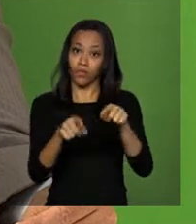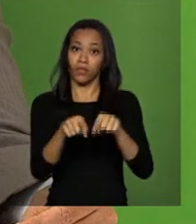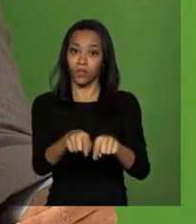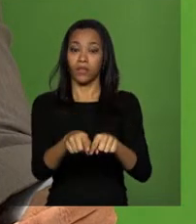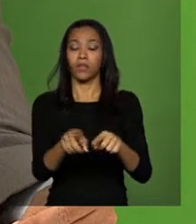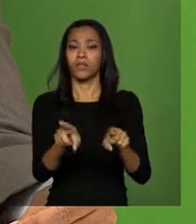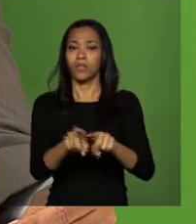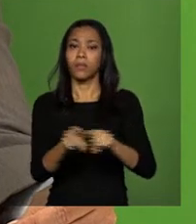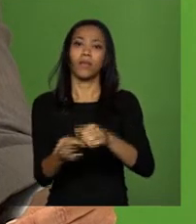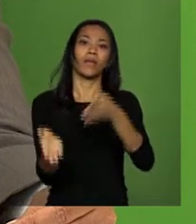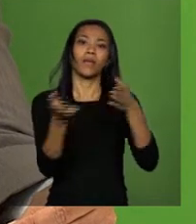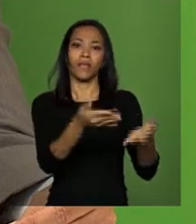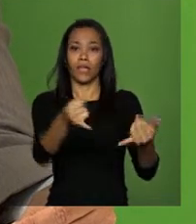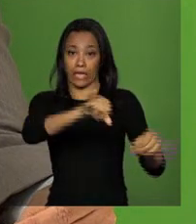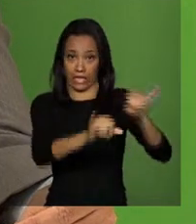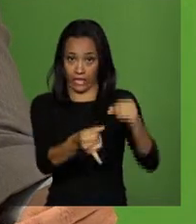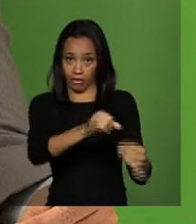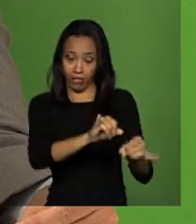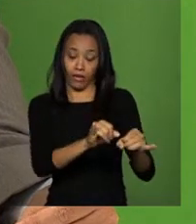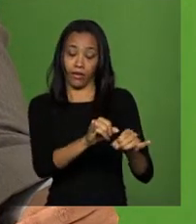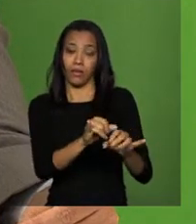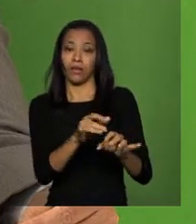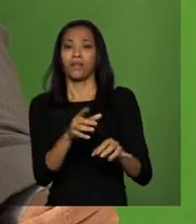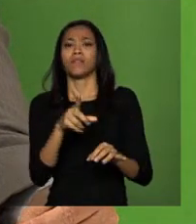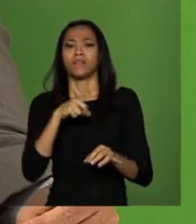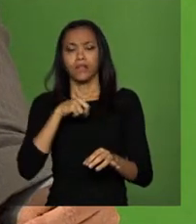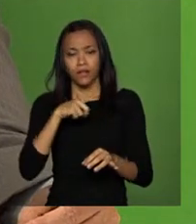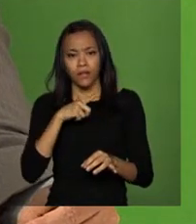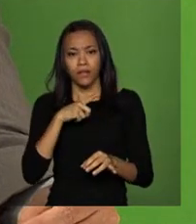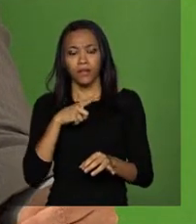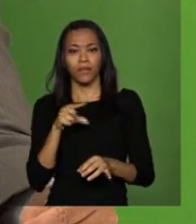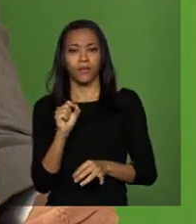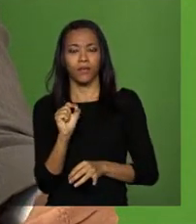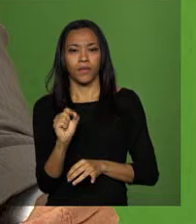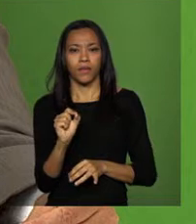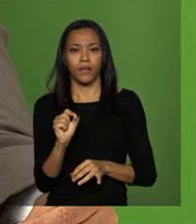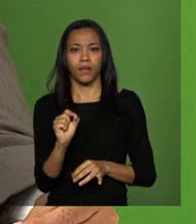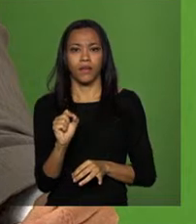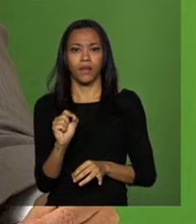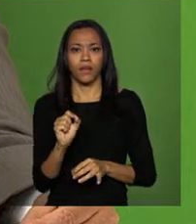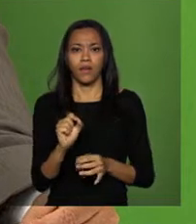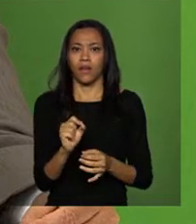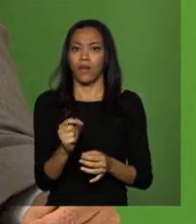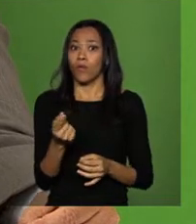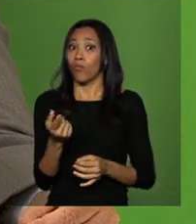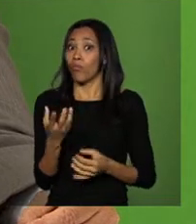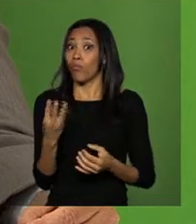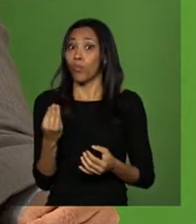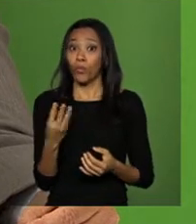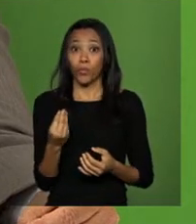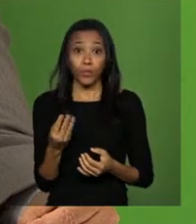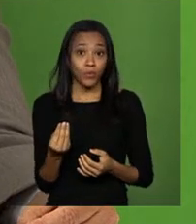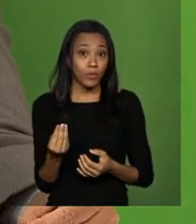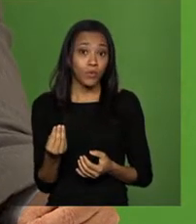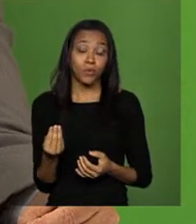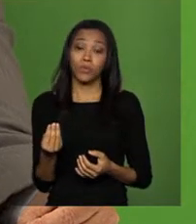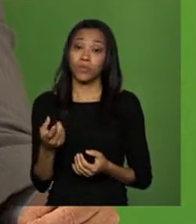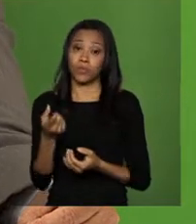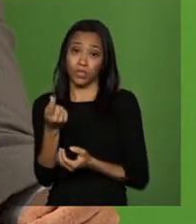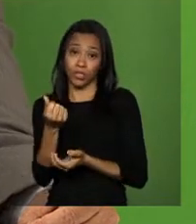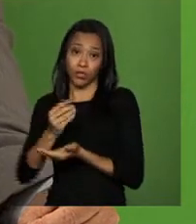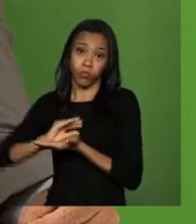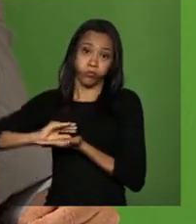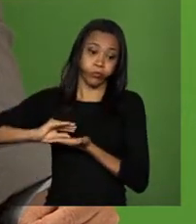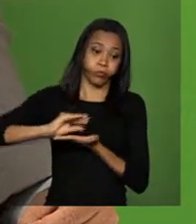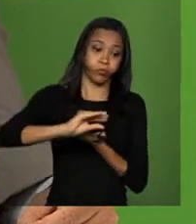um grande volume de investimentos represados. Hoje, até